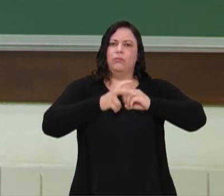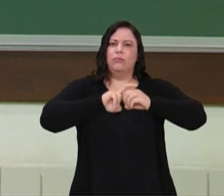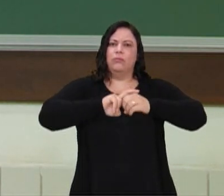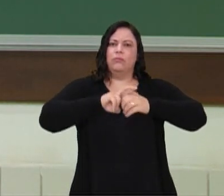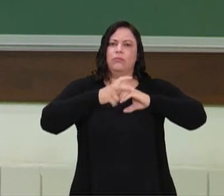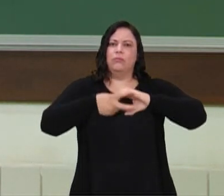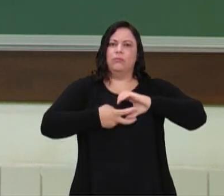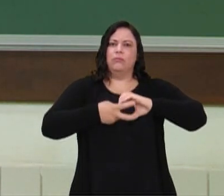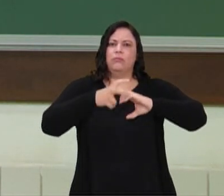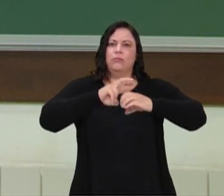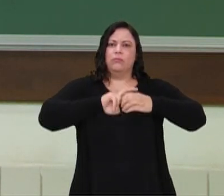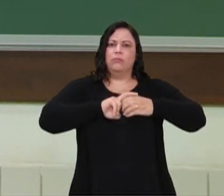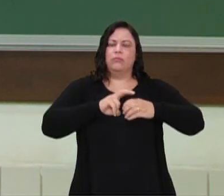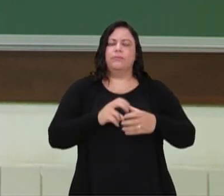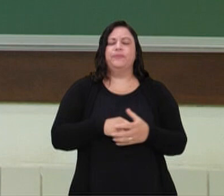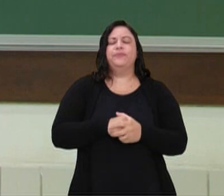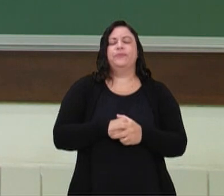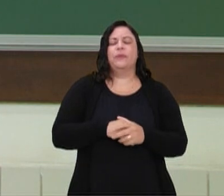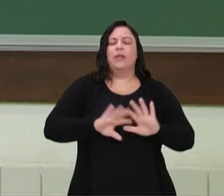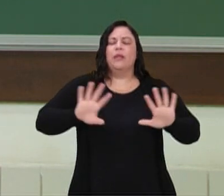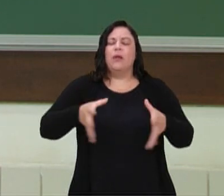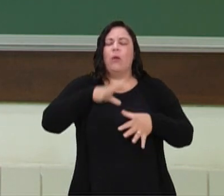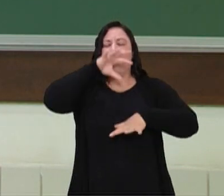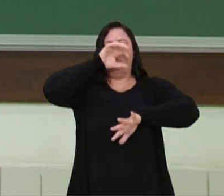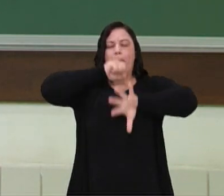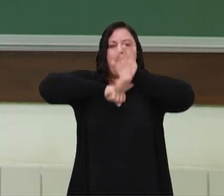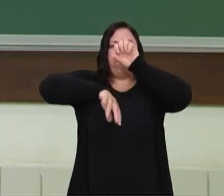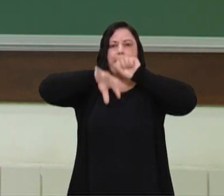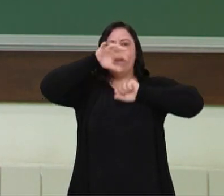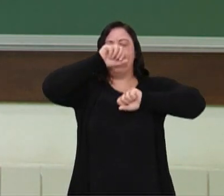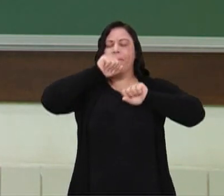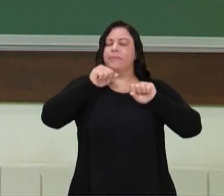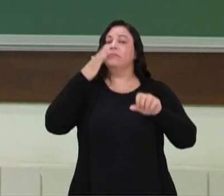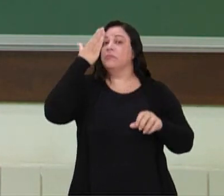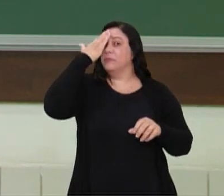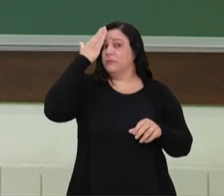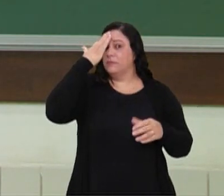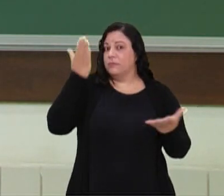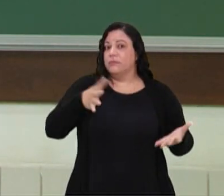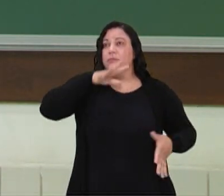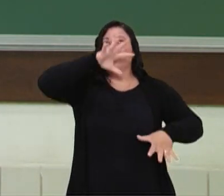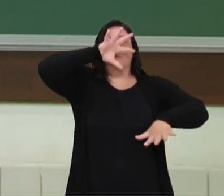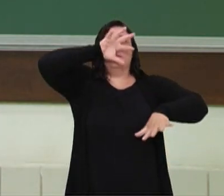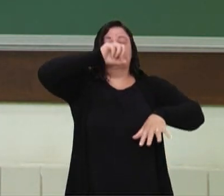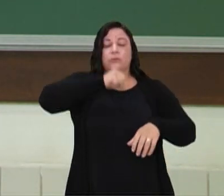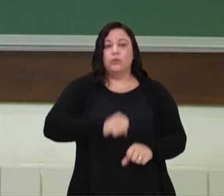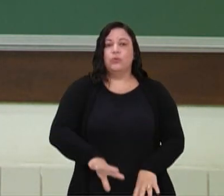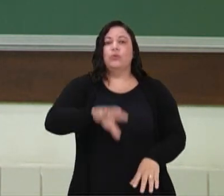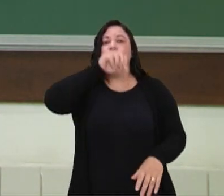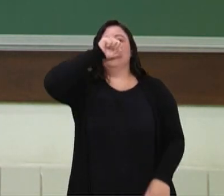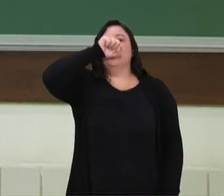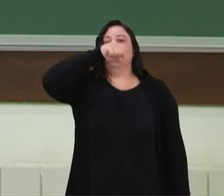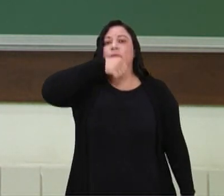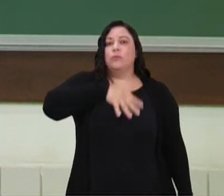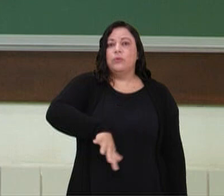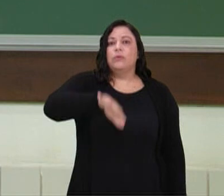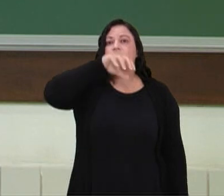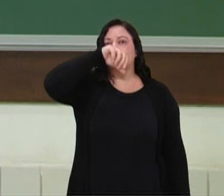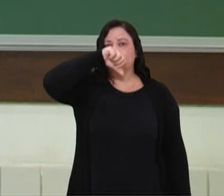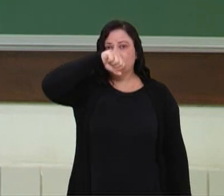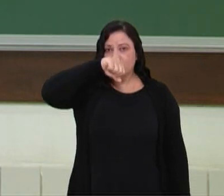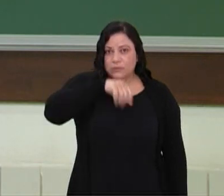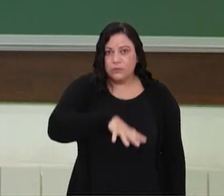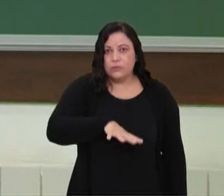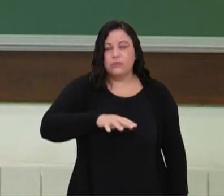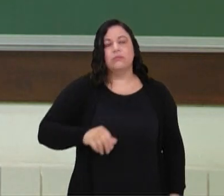valor que ele dá ao trabalho da respiração, né. O quão importante é, quando eu estou fazendo um trabalho, eu sentir como está a minha